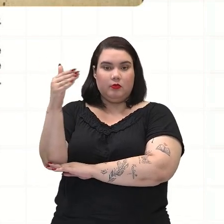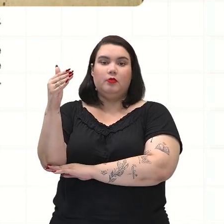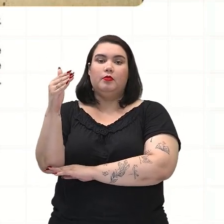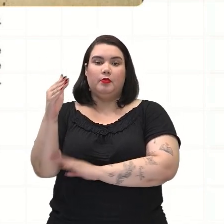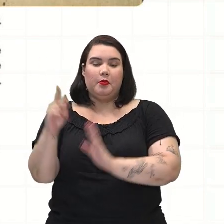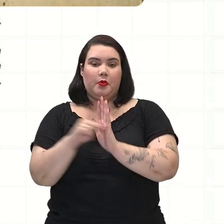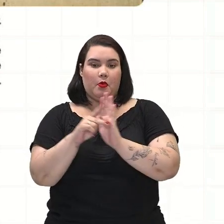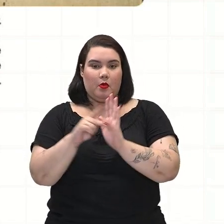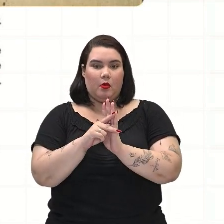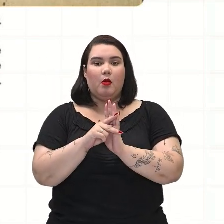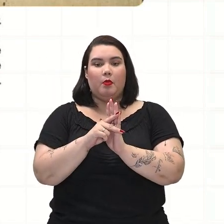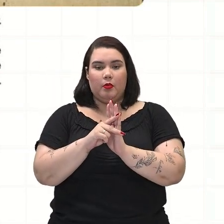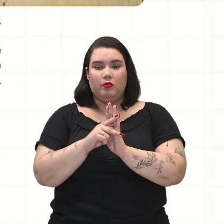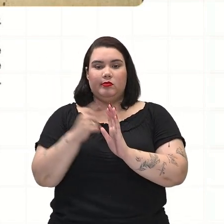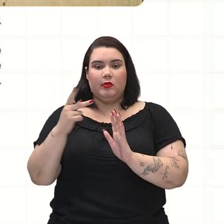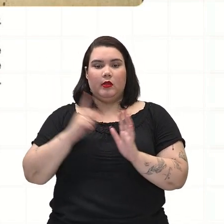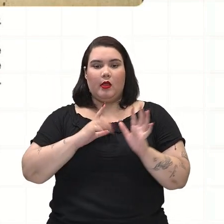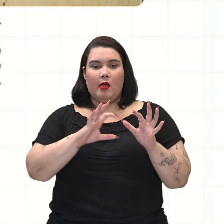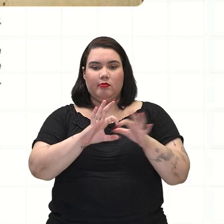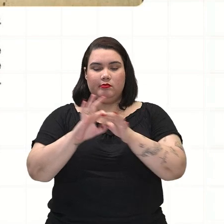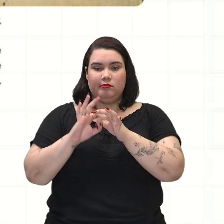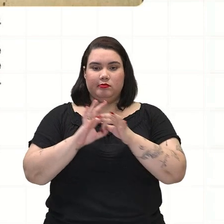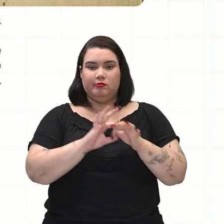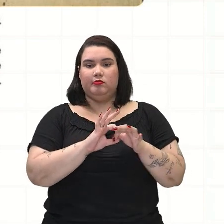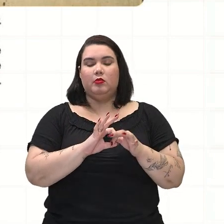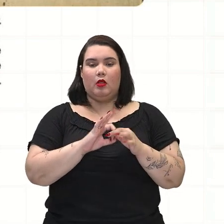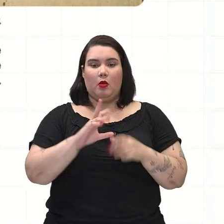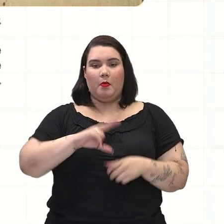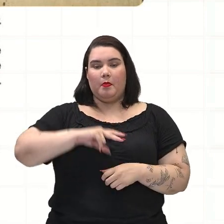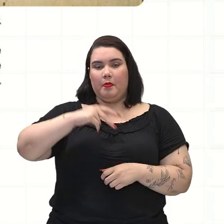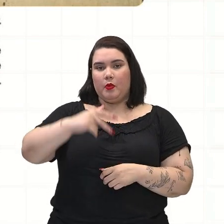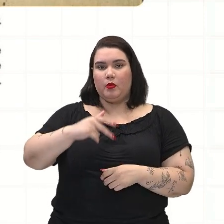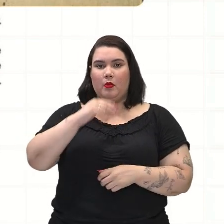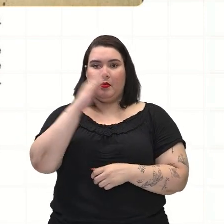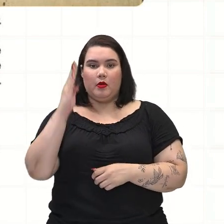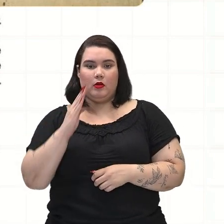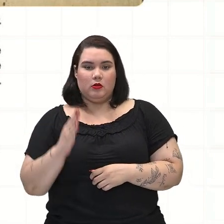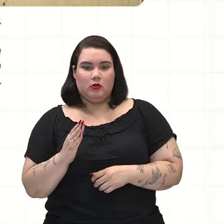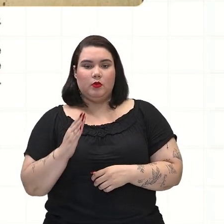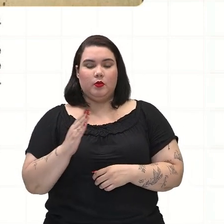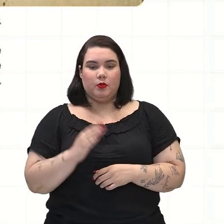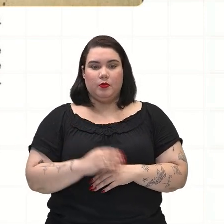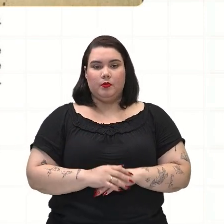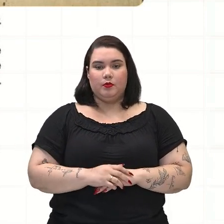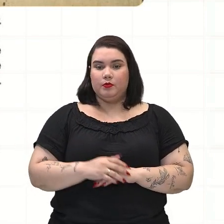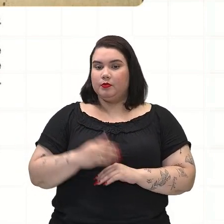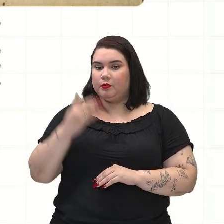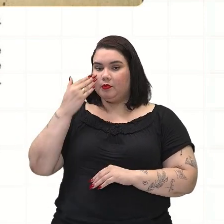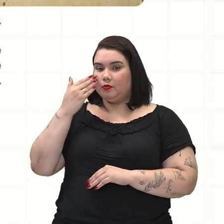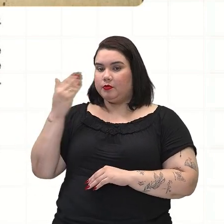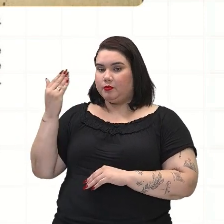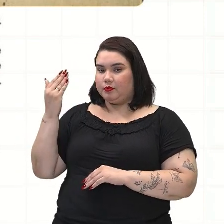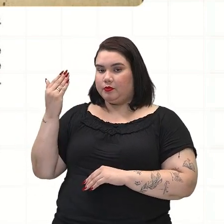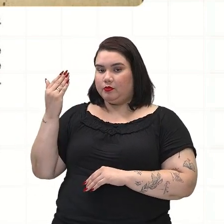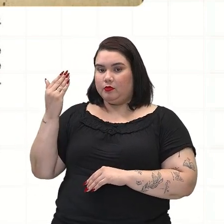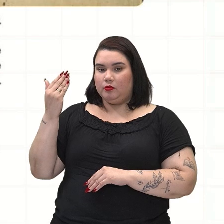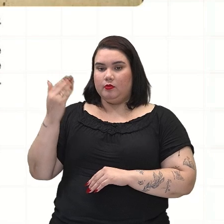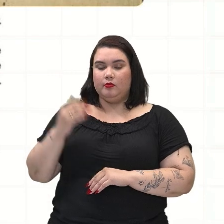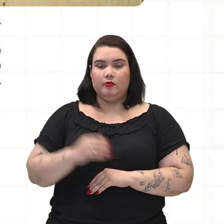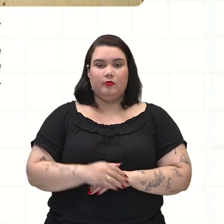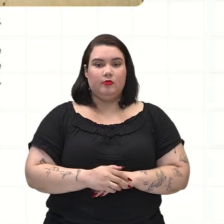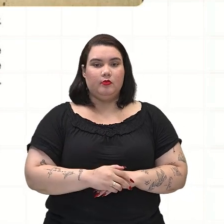Unido de Brasil né de Portugal Brasil e Algarves né na imagem a gente percebe justamente